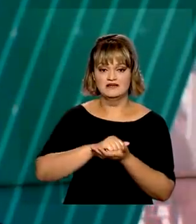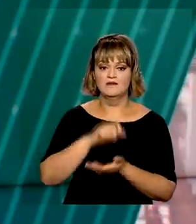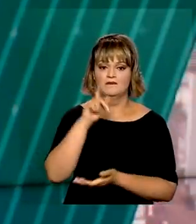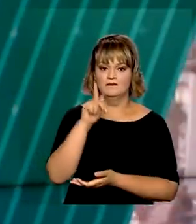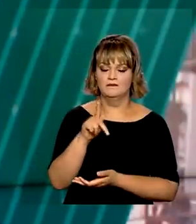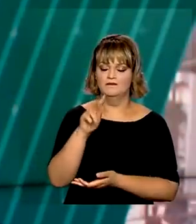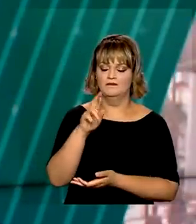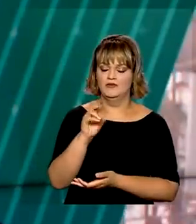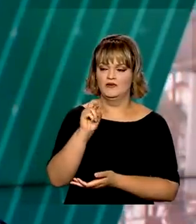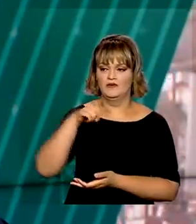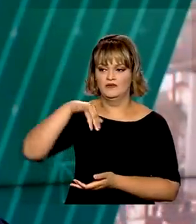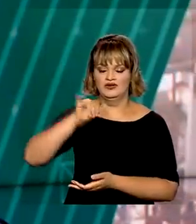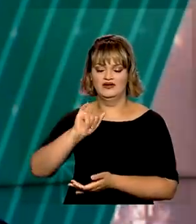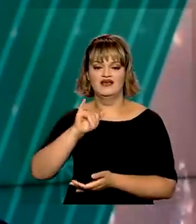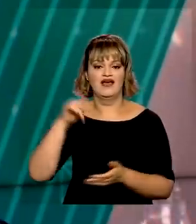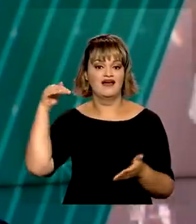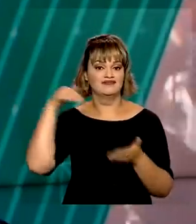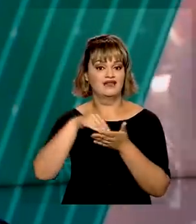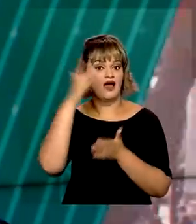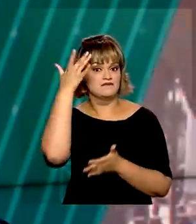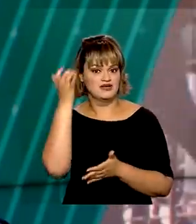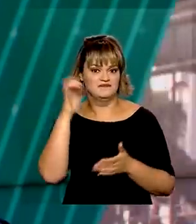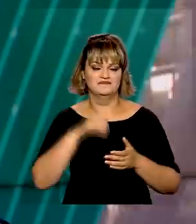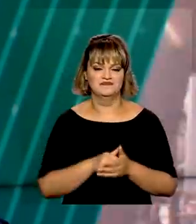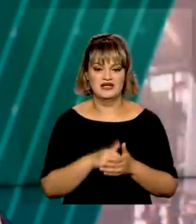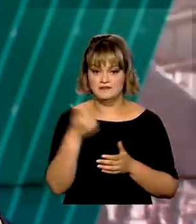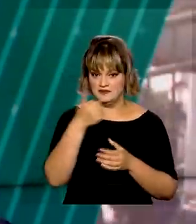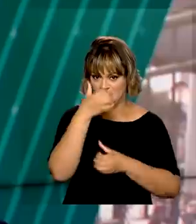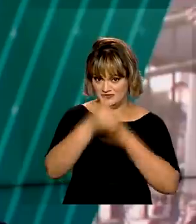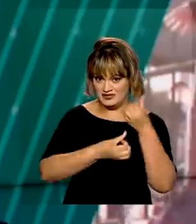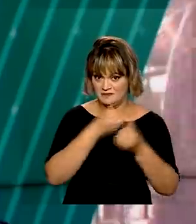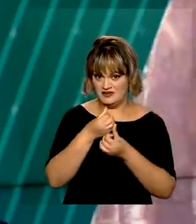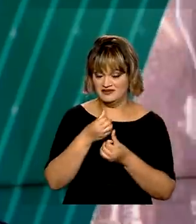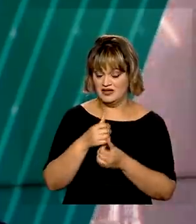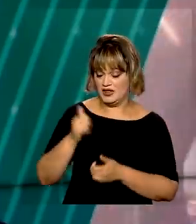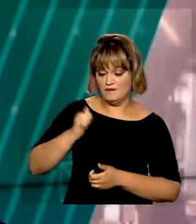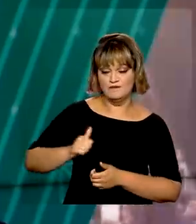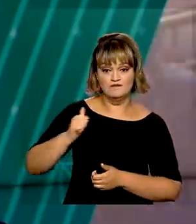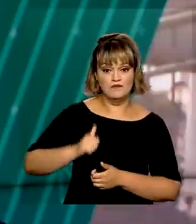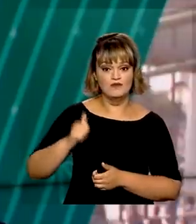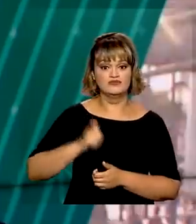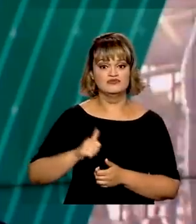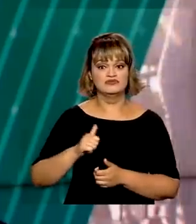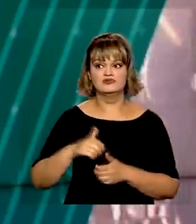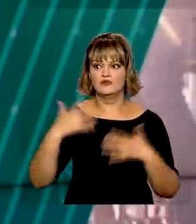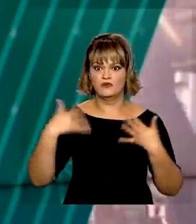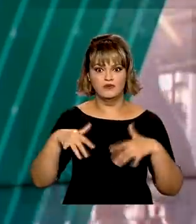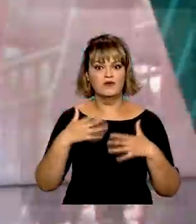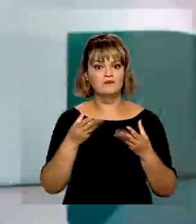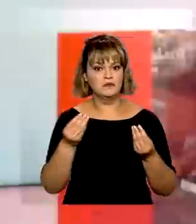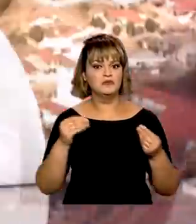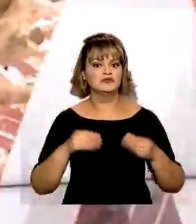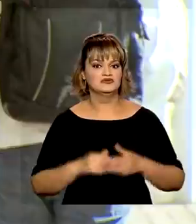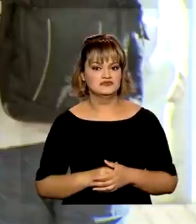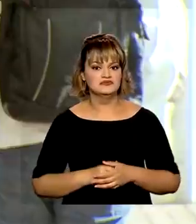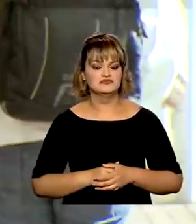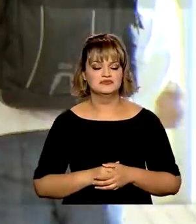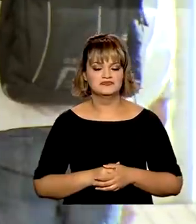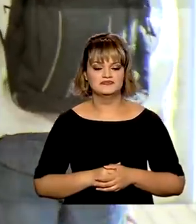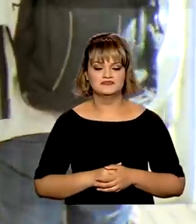até amanhã, sexta-feira. Agora, no primeiro semestre, a quantidade de bolsas oferecidas é a maior desde o início do programa.